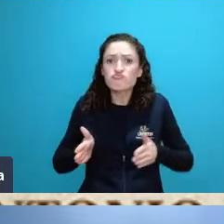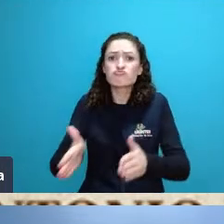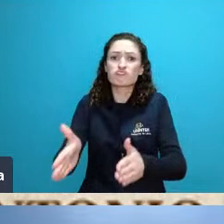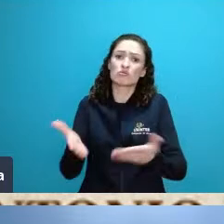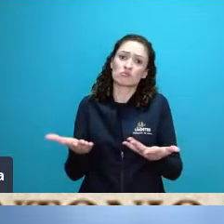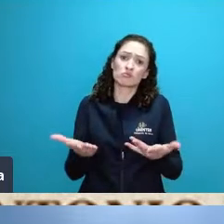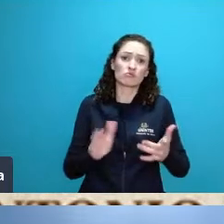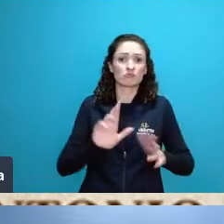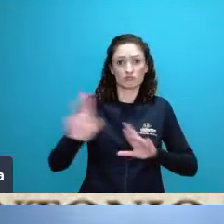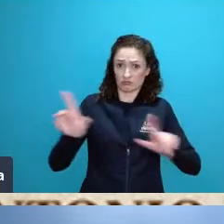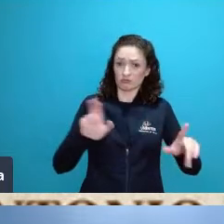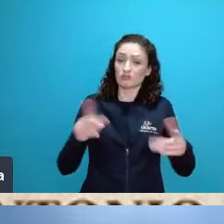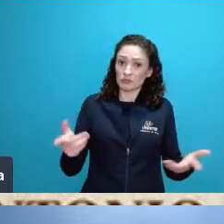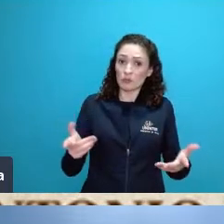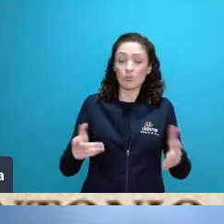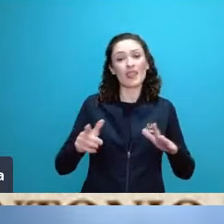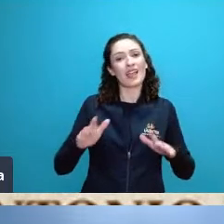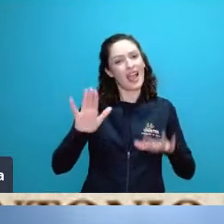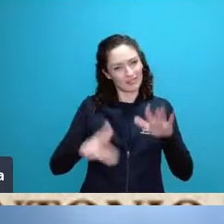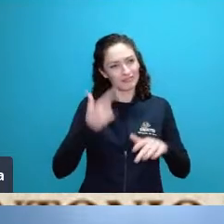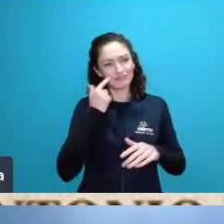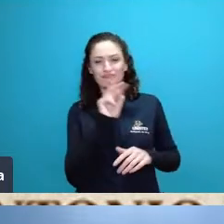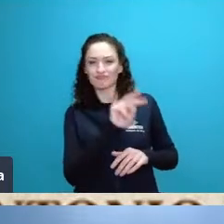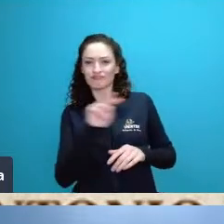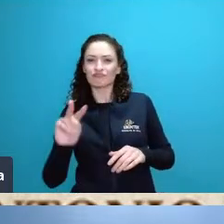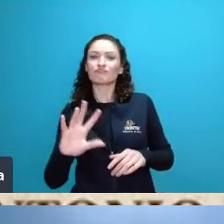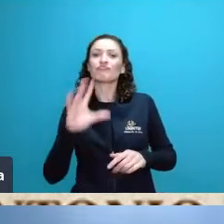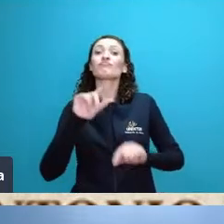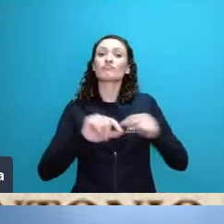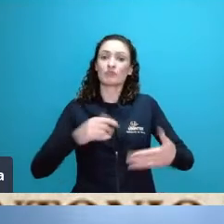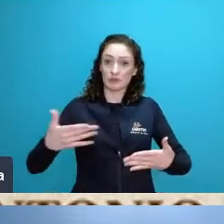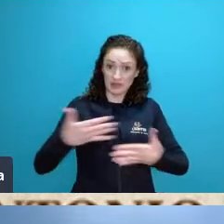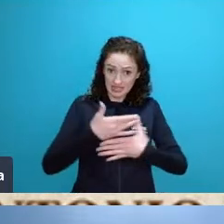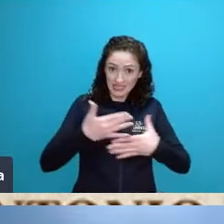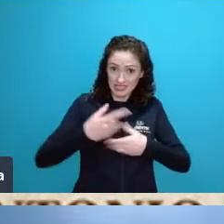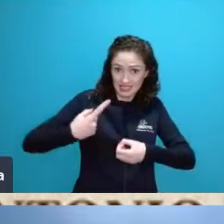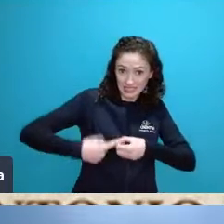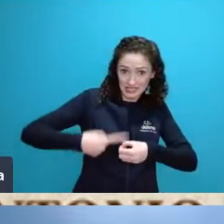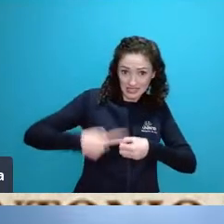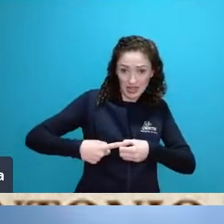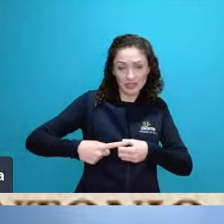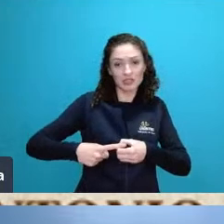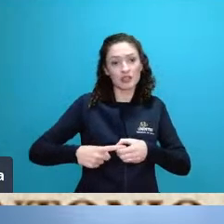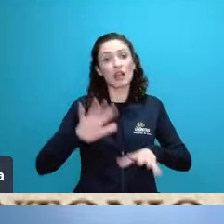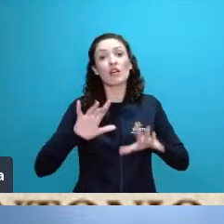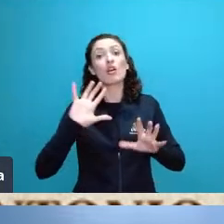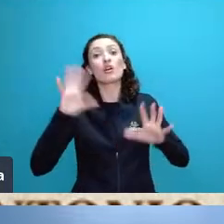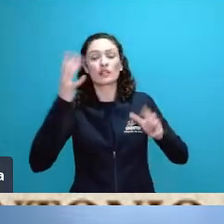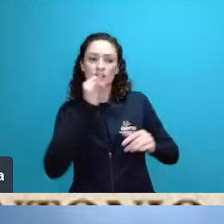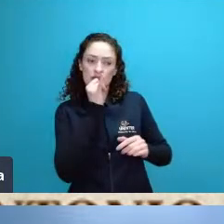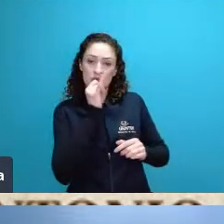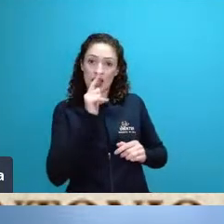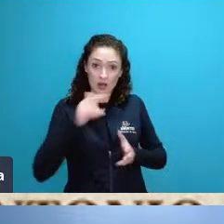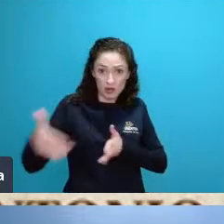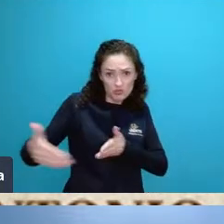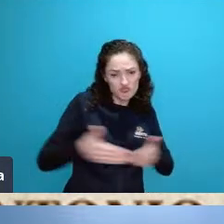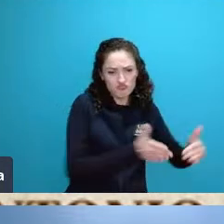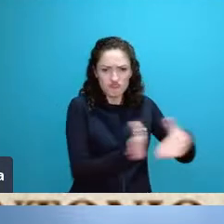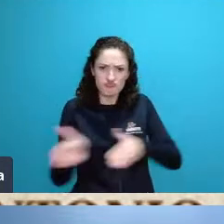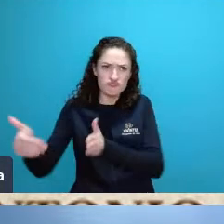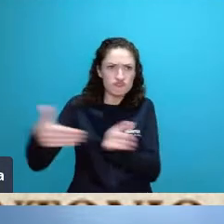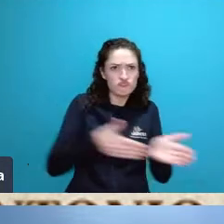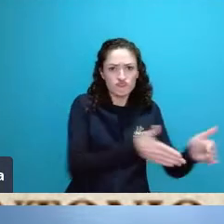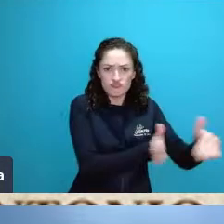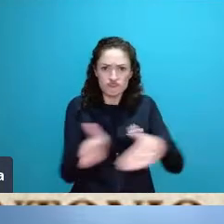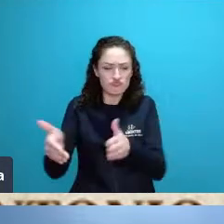são alteradas então porque um rio muito sinuoso ele tem pouca energia a água